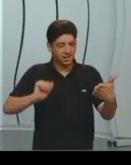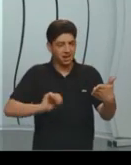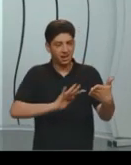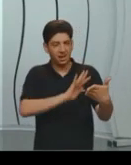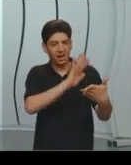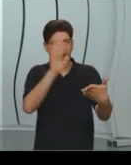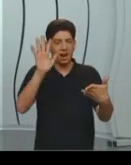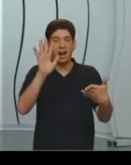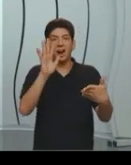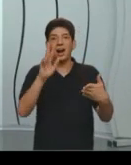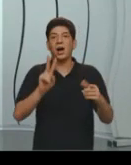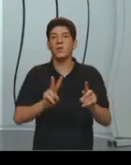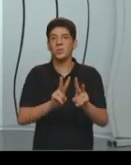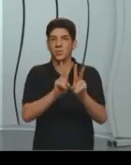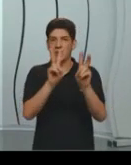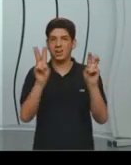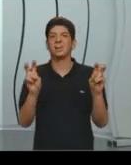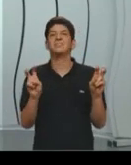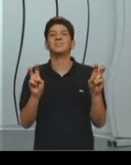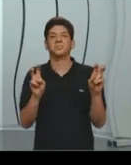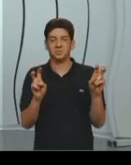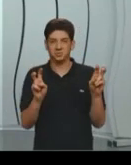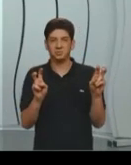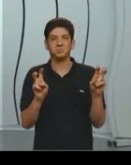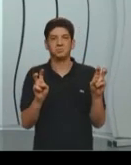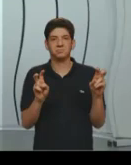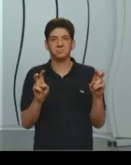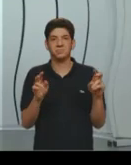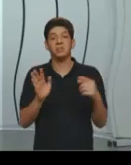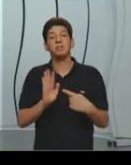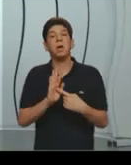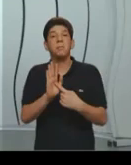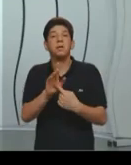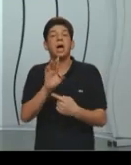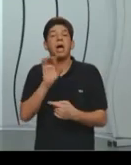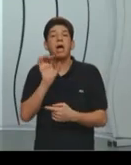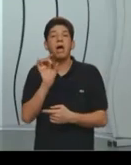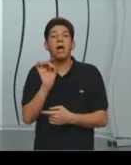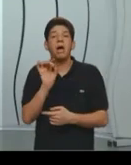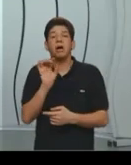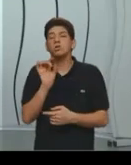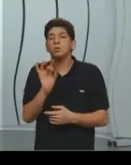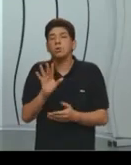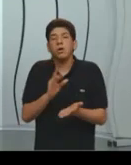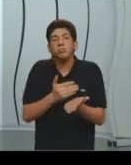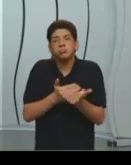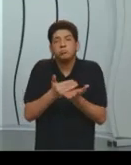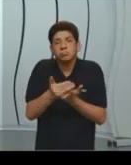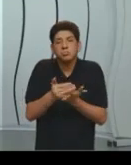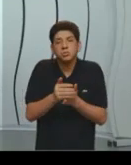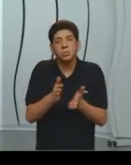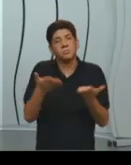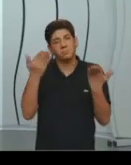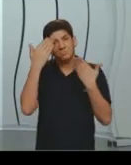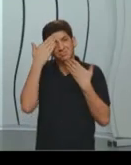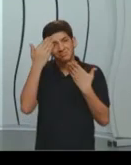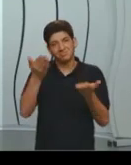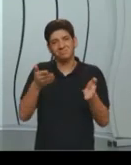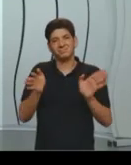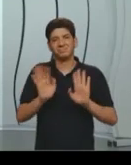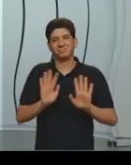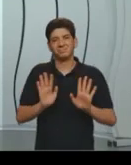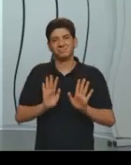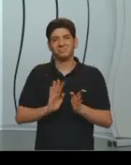essa discussão, e essa aqui, essa apresentação minha foi só introdutória, no mais, muito obrigado, até a próxima.